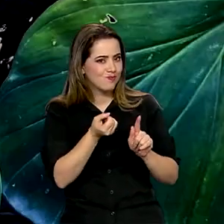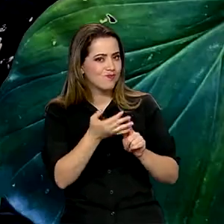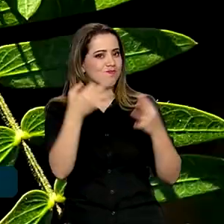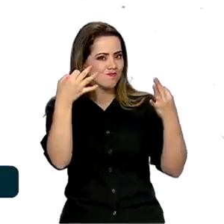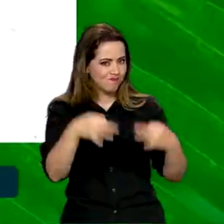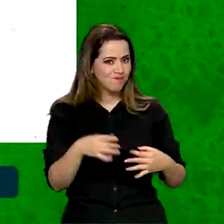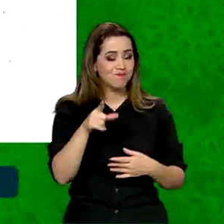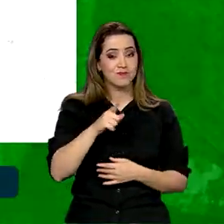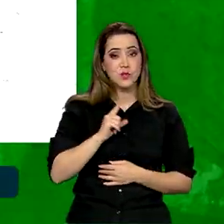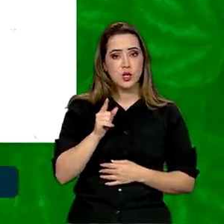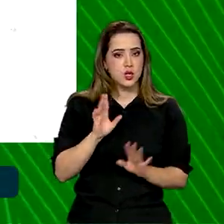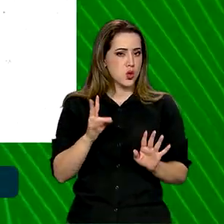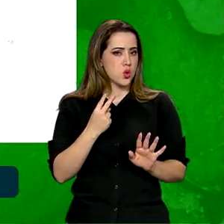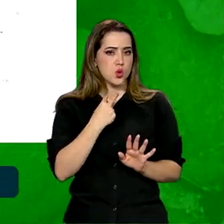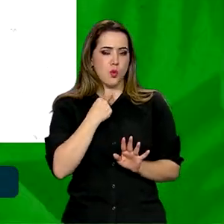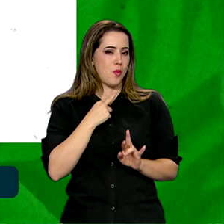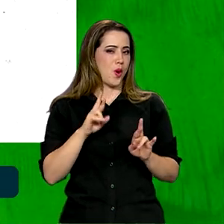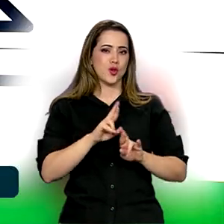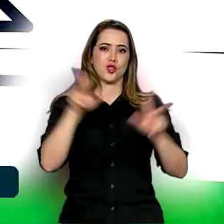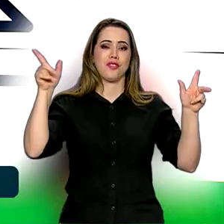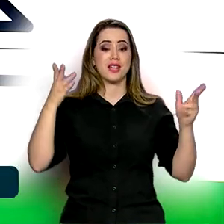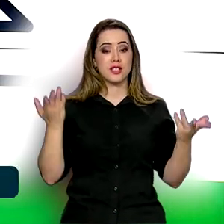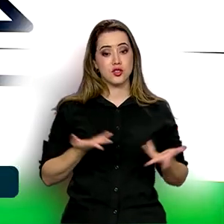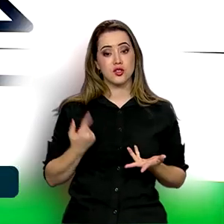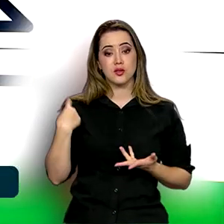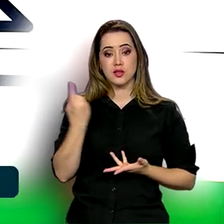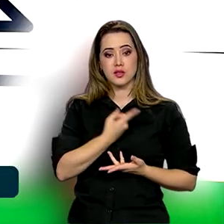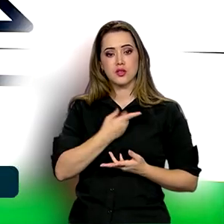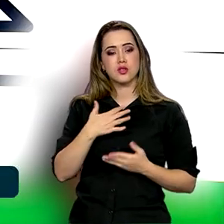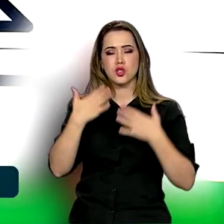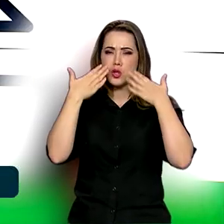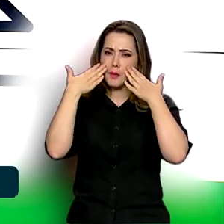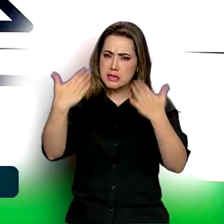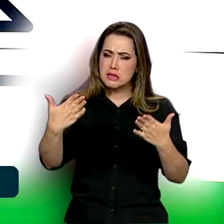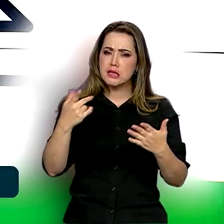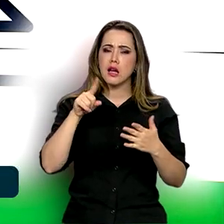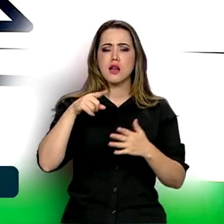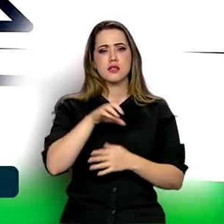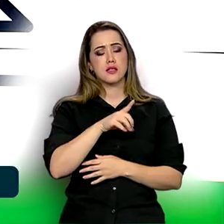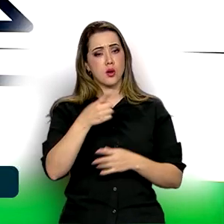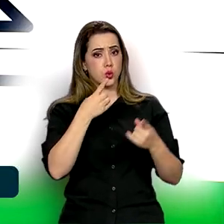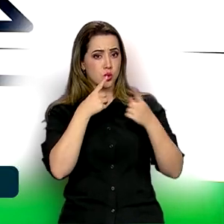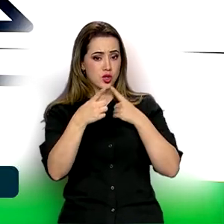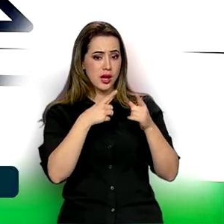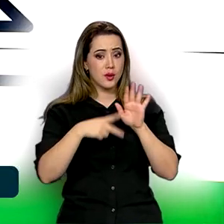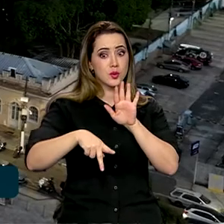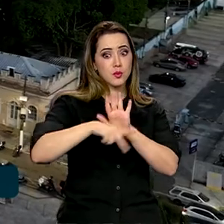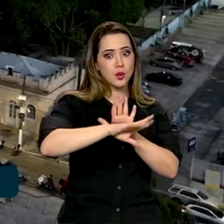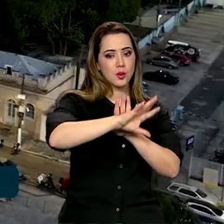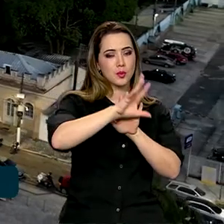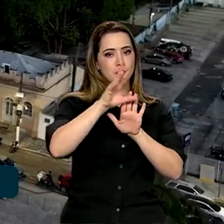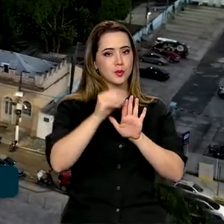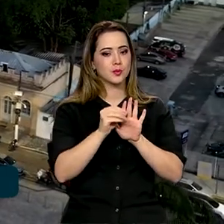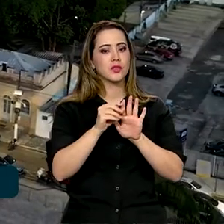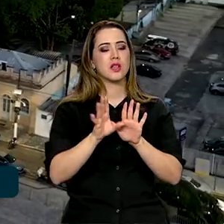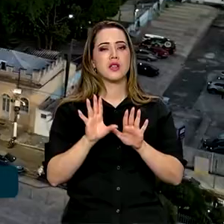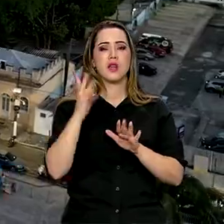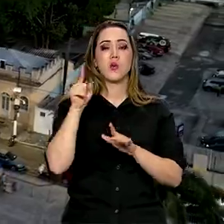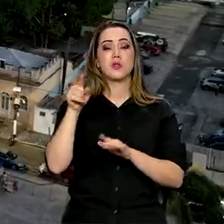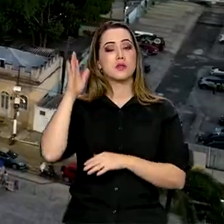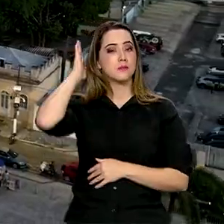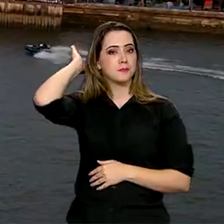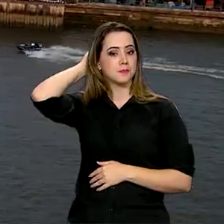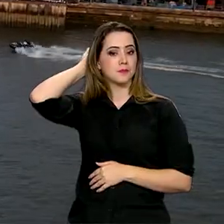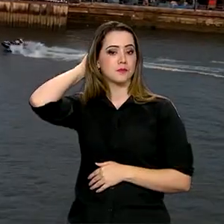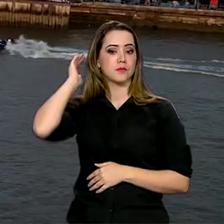sério. E como não poderia ser diferente, assim foi a nossa cobertura dos diálogos amazônicos, realizados em Belém,